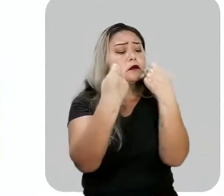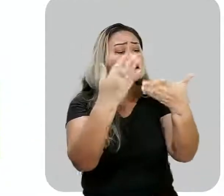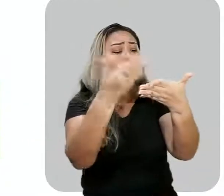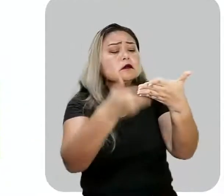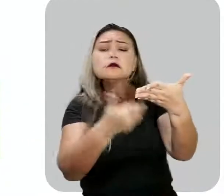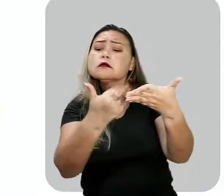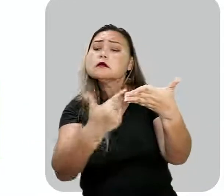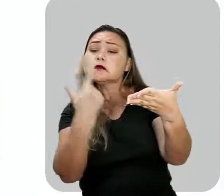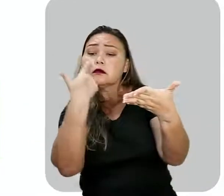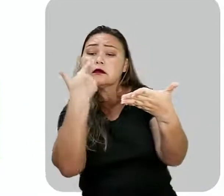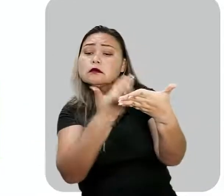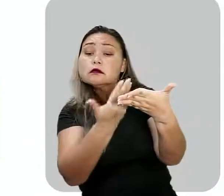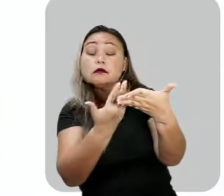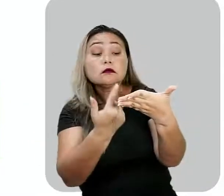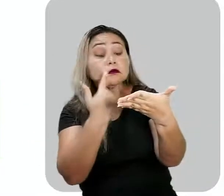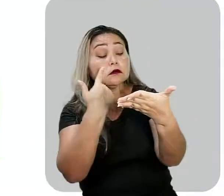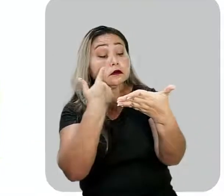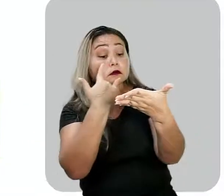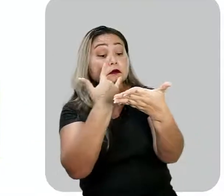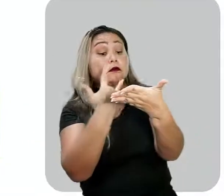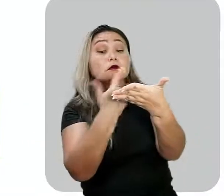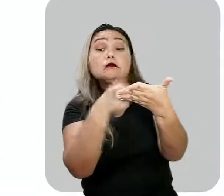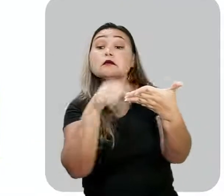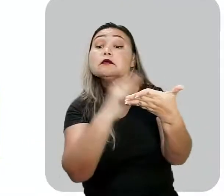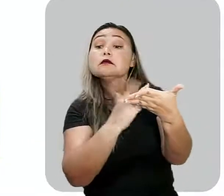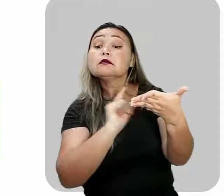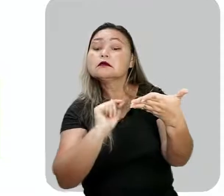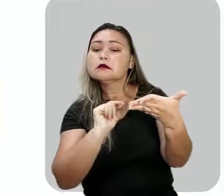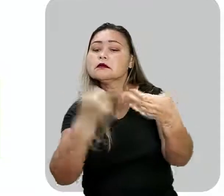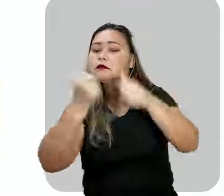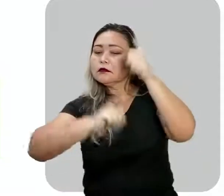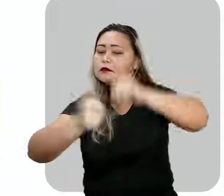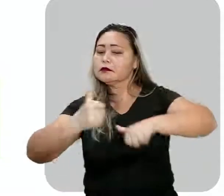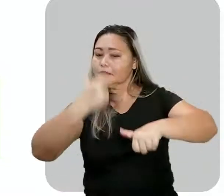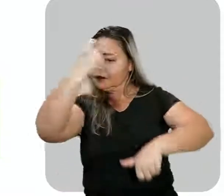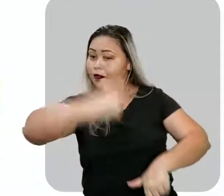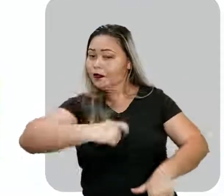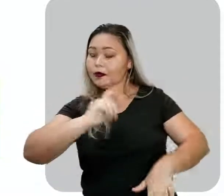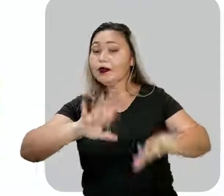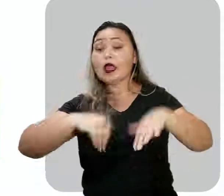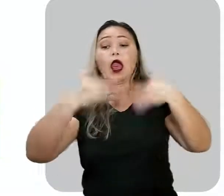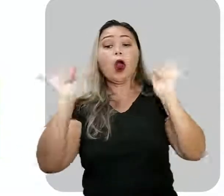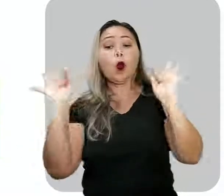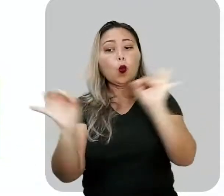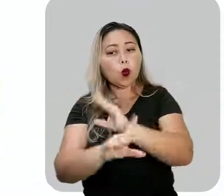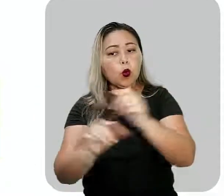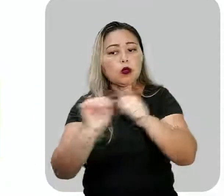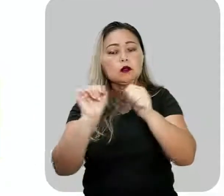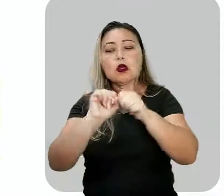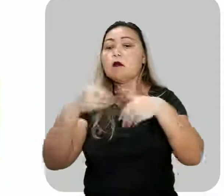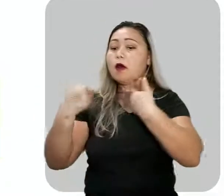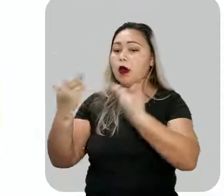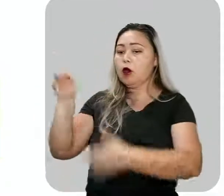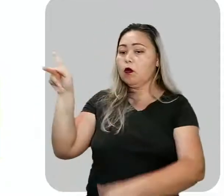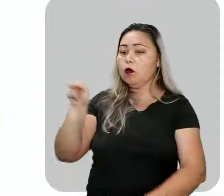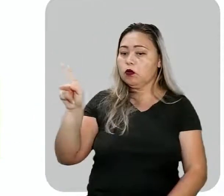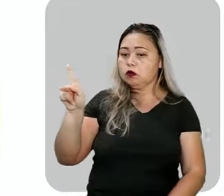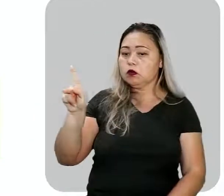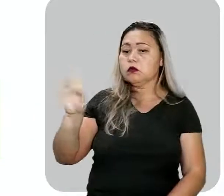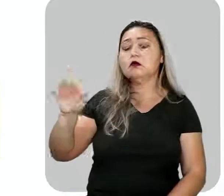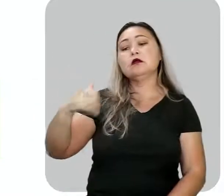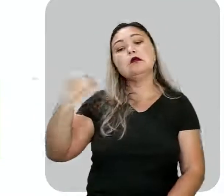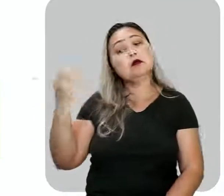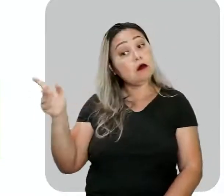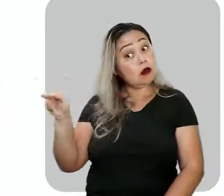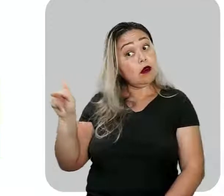livro? Então, você vai fazer essa sua alta avaliação, você pode estar depois terminando e passando pro professor, né, Márcia?